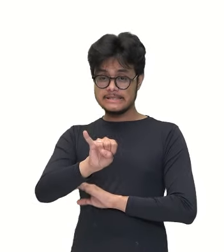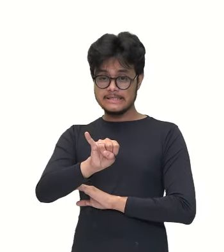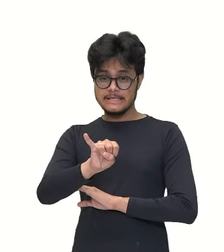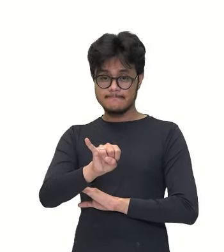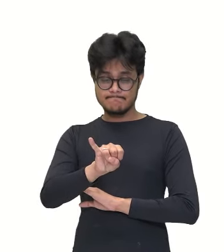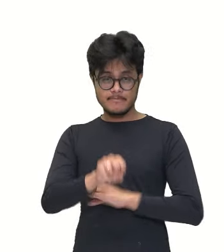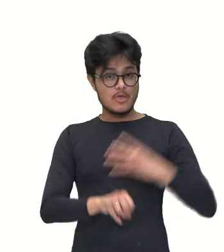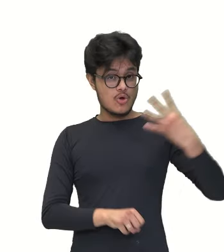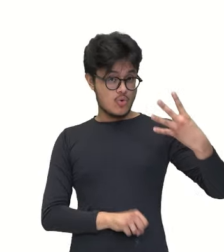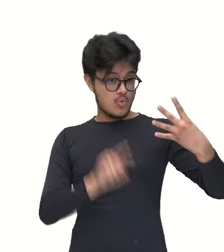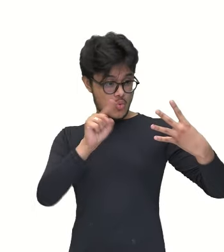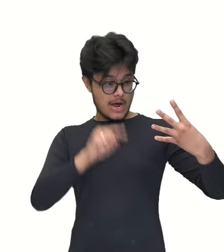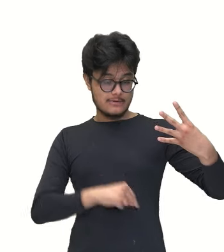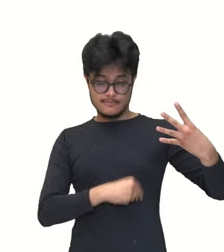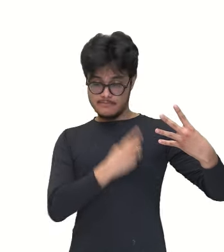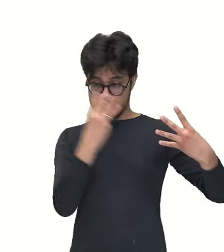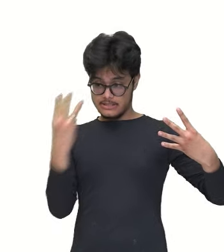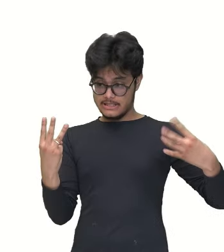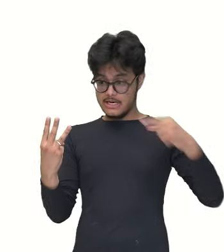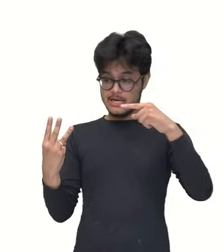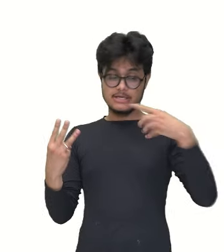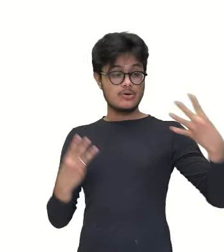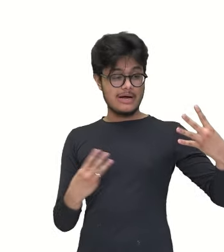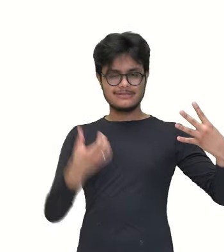torneiras para três torneiras, né?